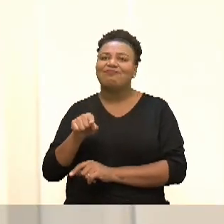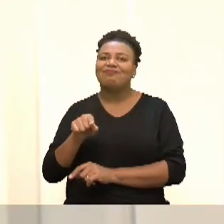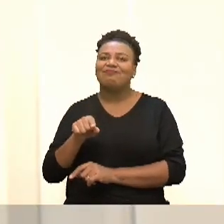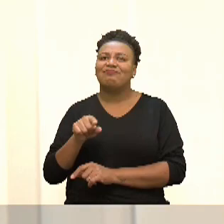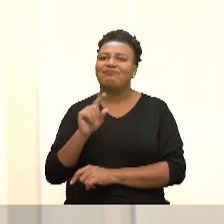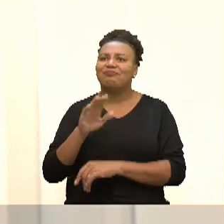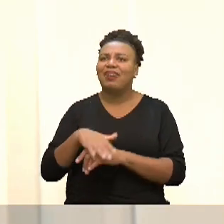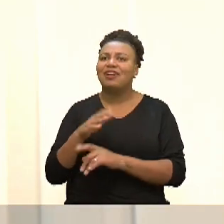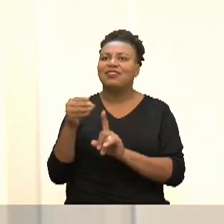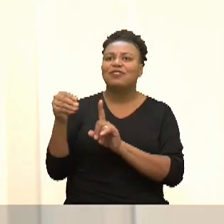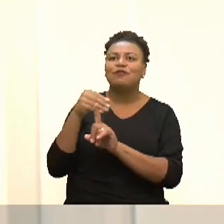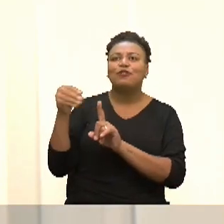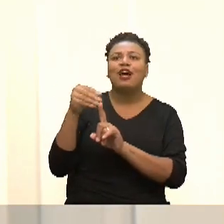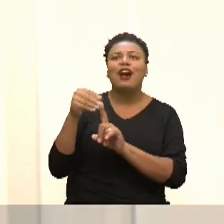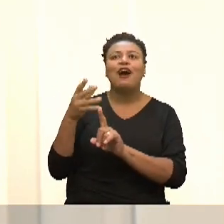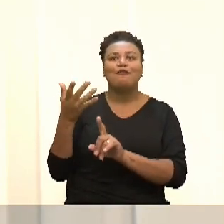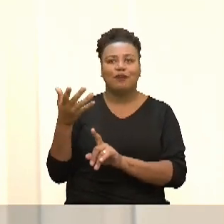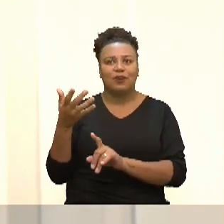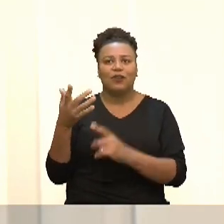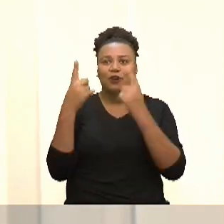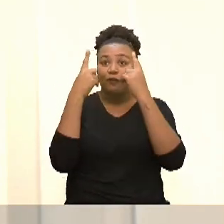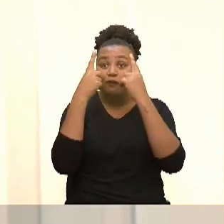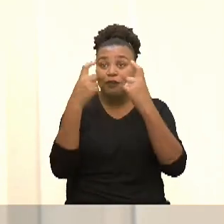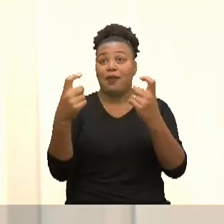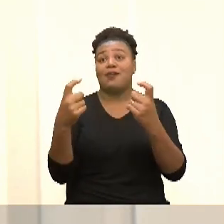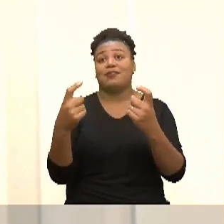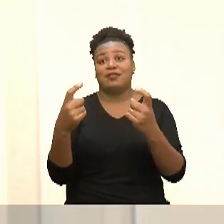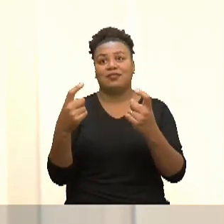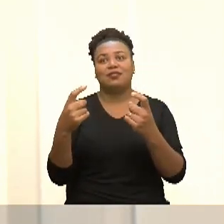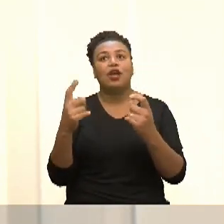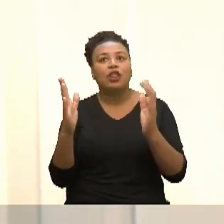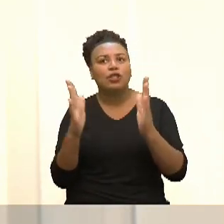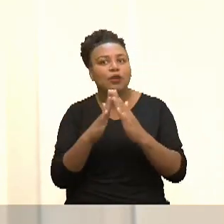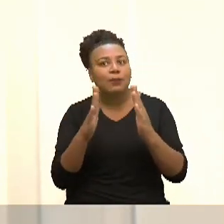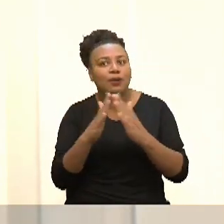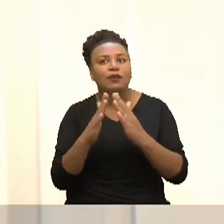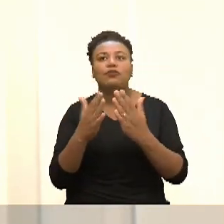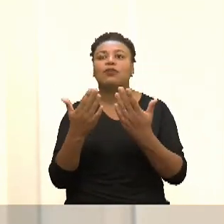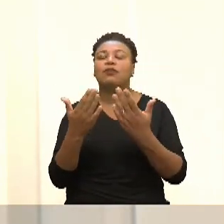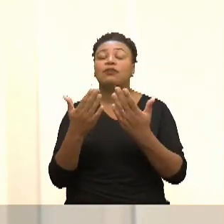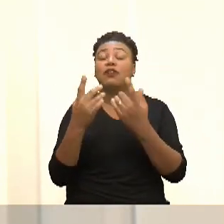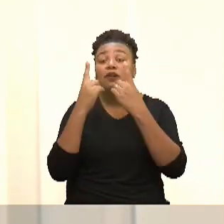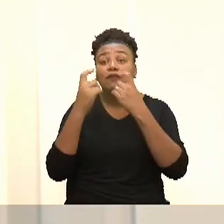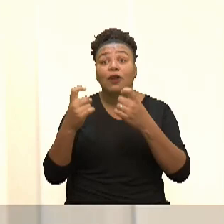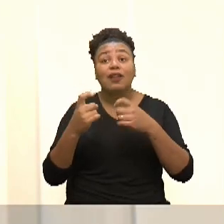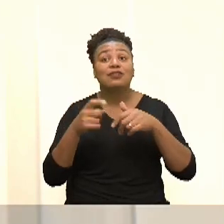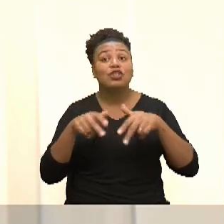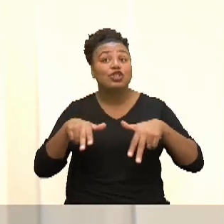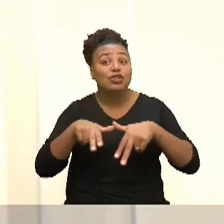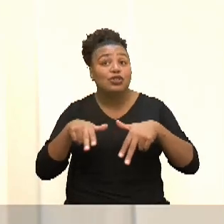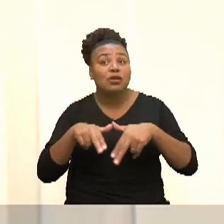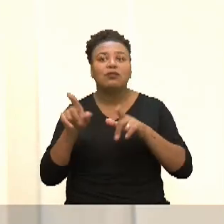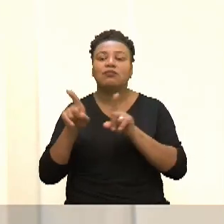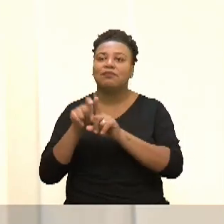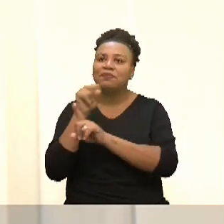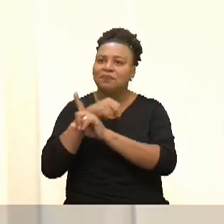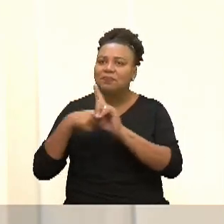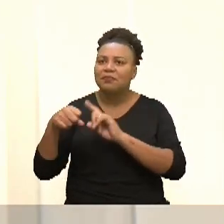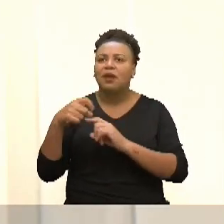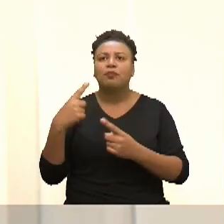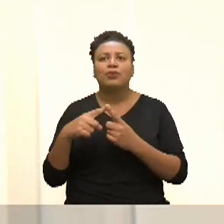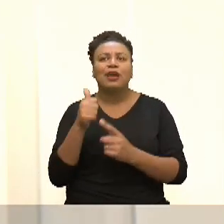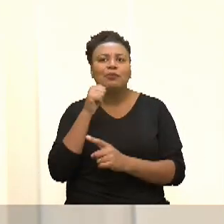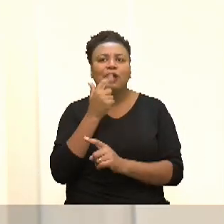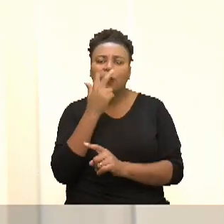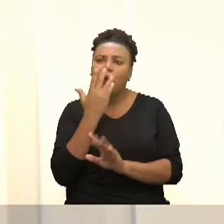à mercê das violências domésticas de gênero e sociais porque deixa ela muito